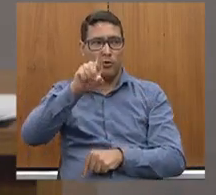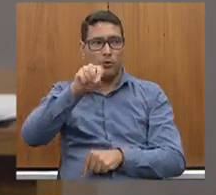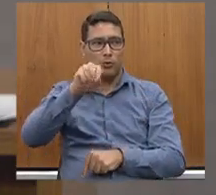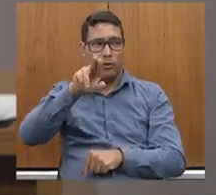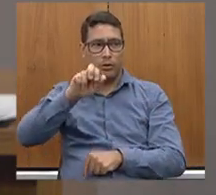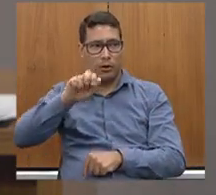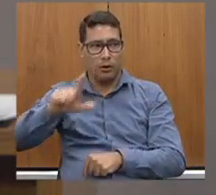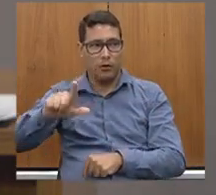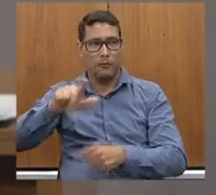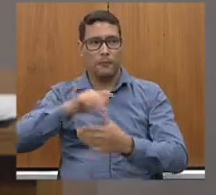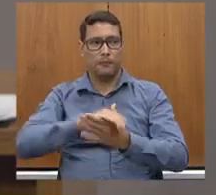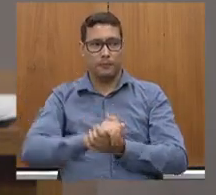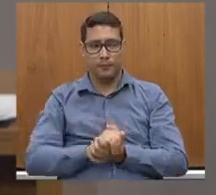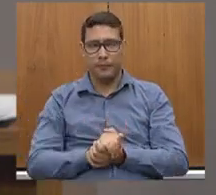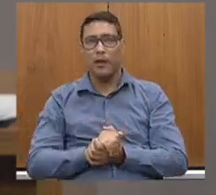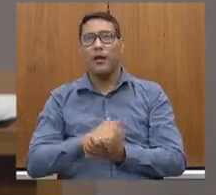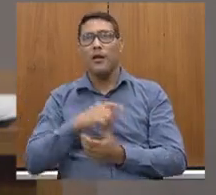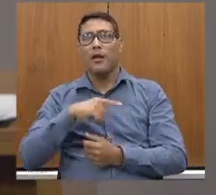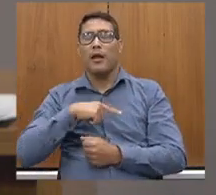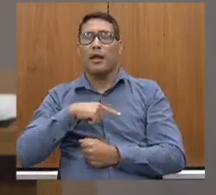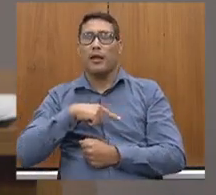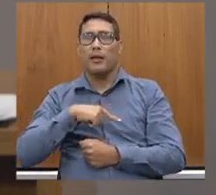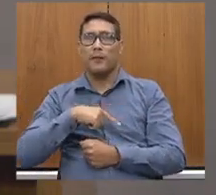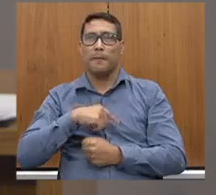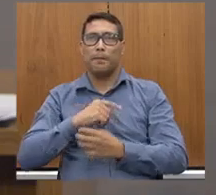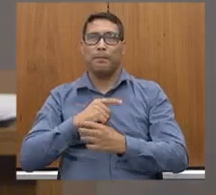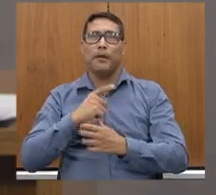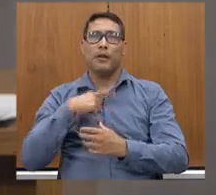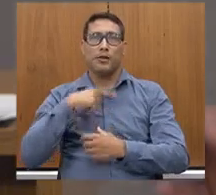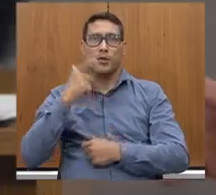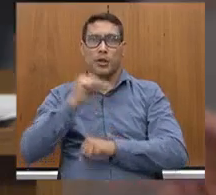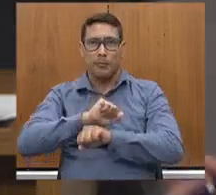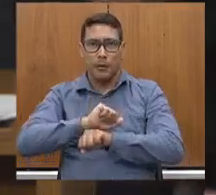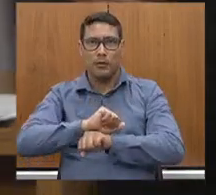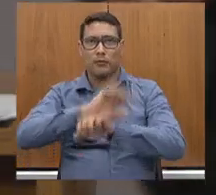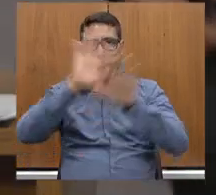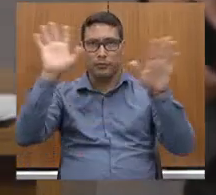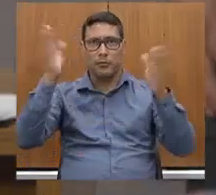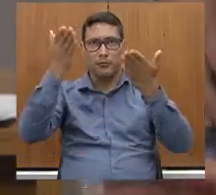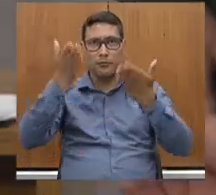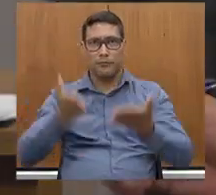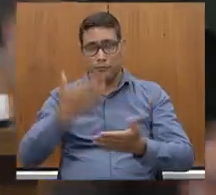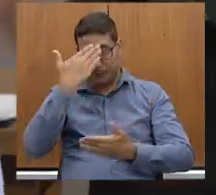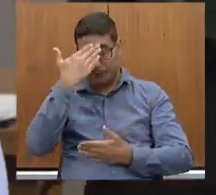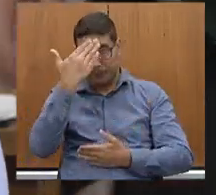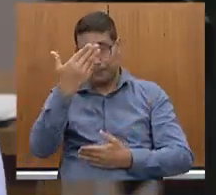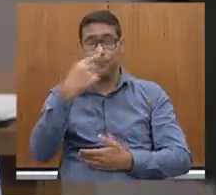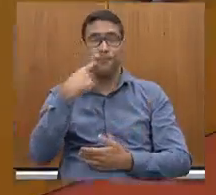garantir a maior transparência possível. Então, a gente fica à disposição. Obrigado, deputado.